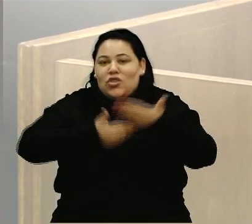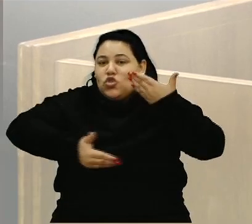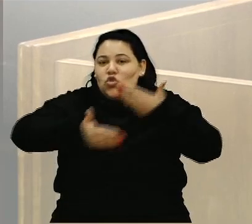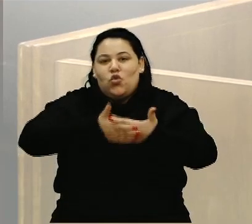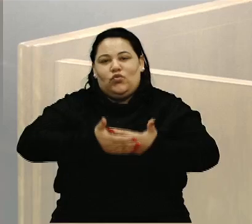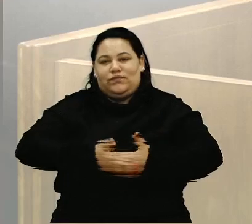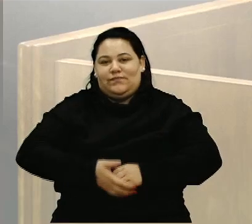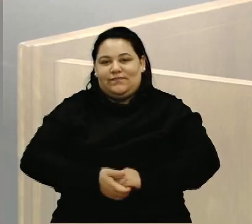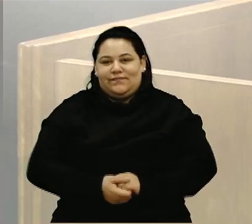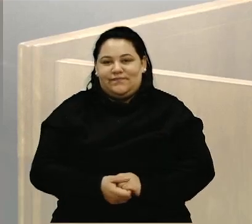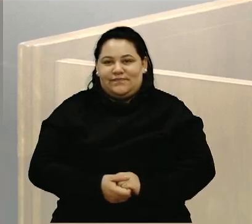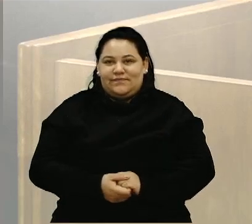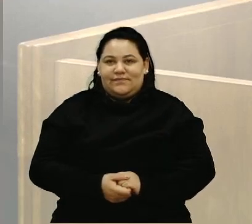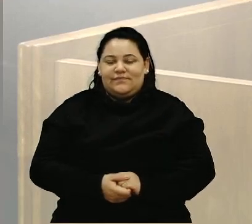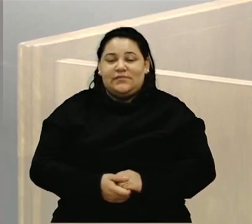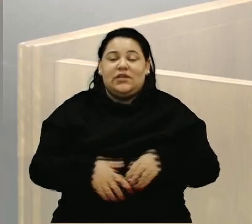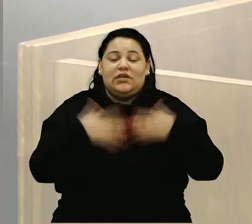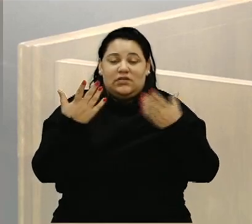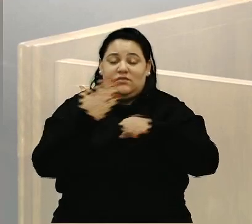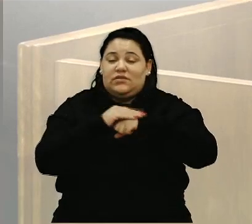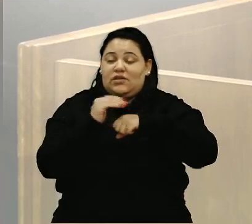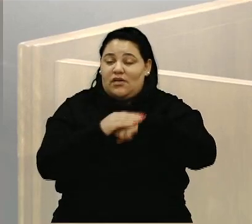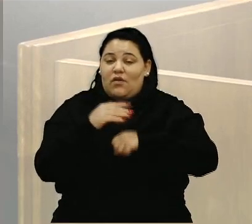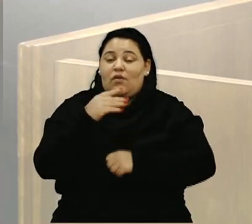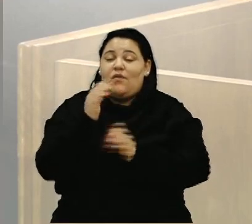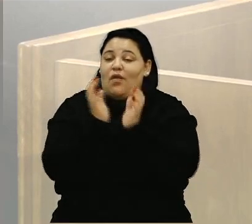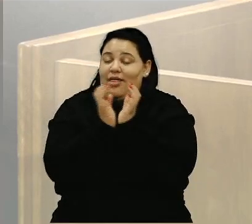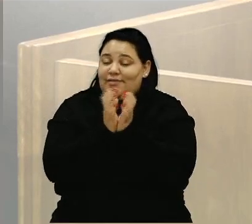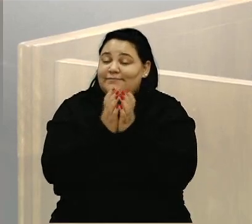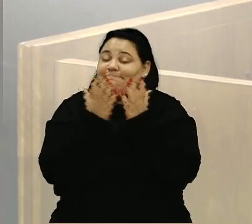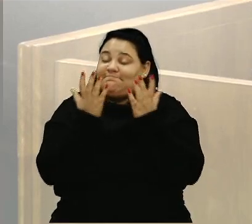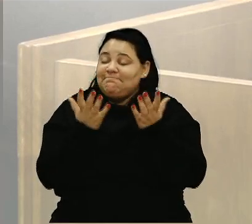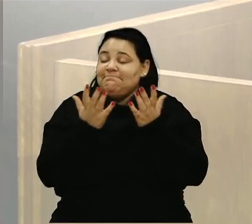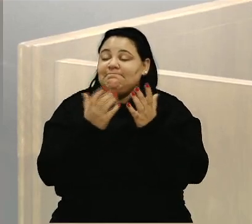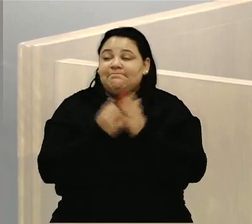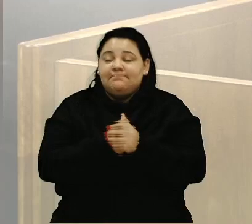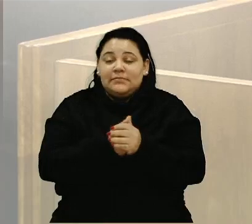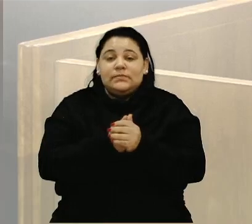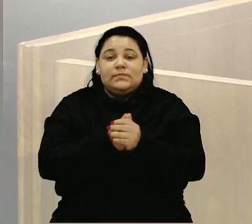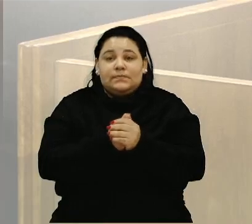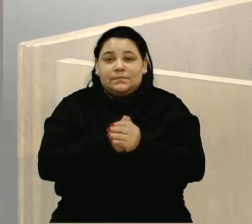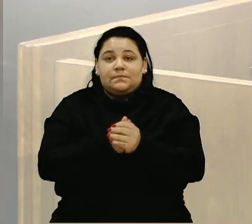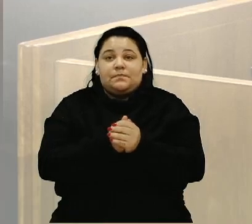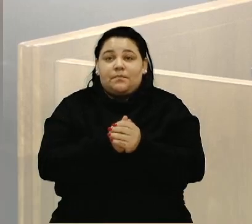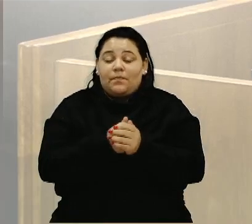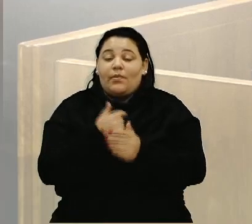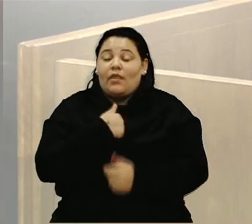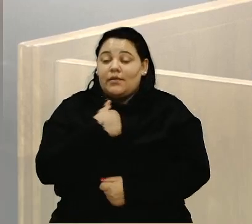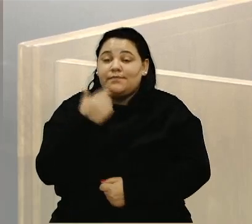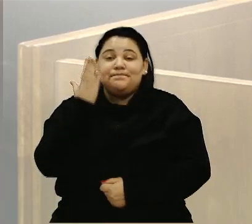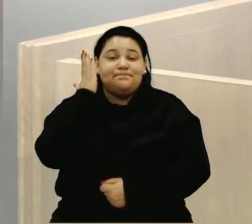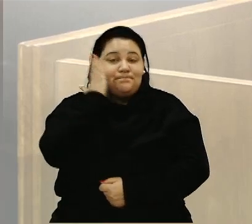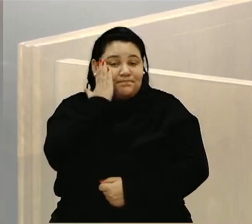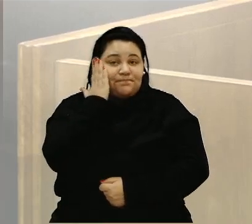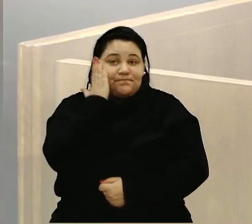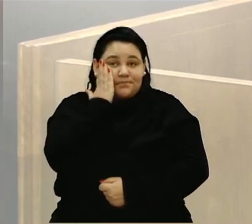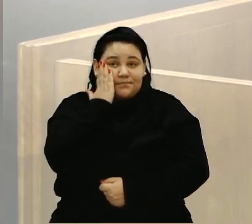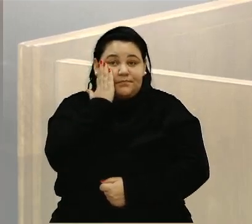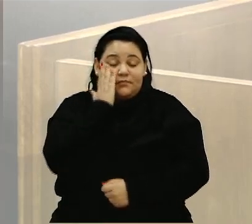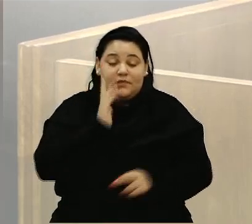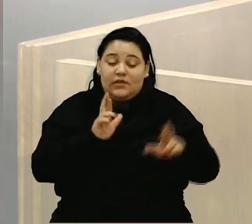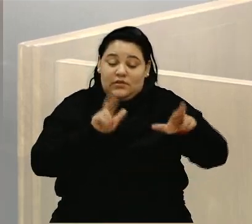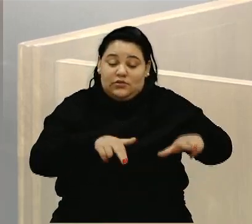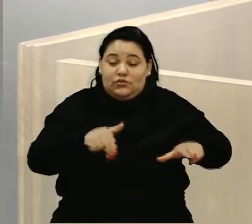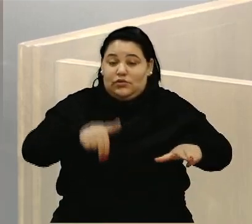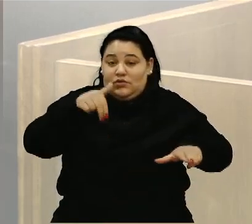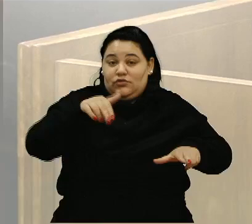Então, novos colegas, eu sei que na região norte